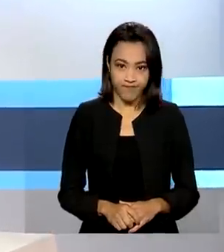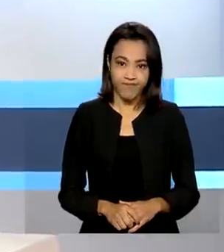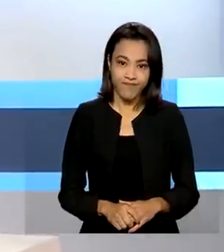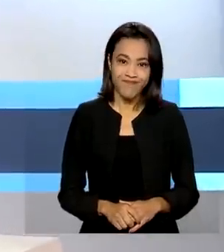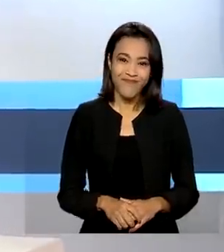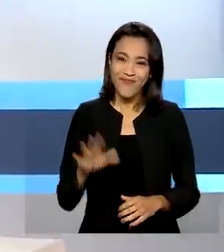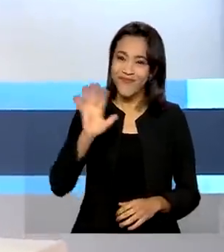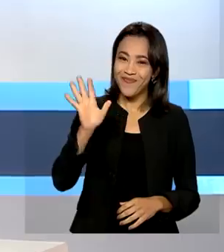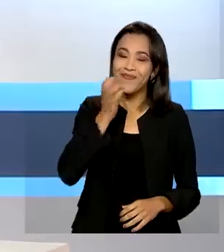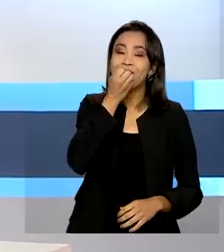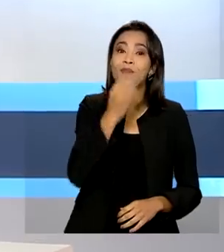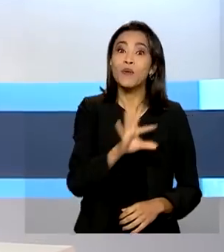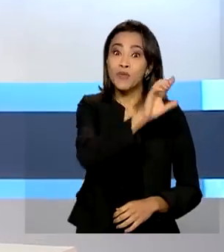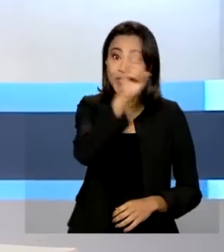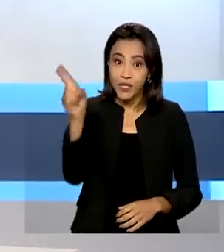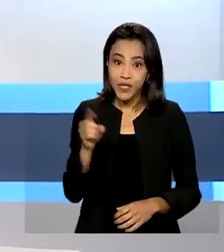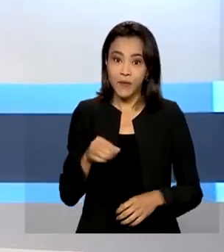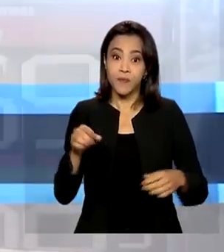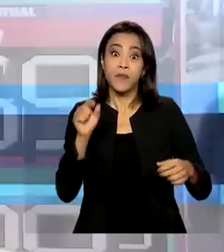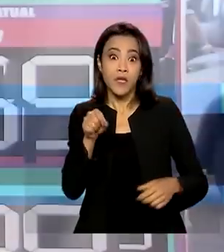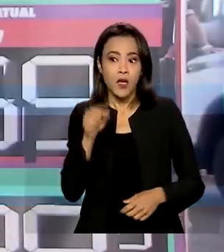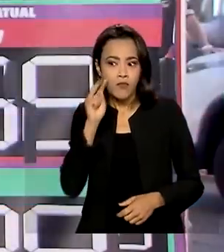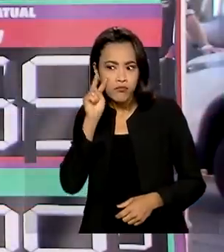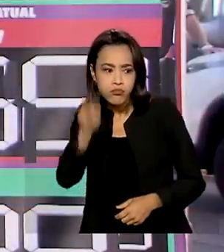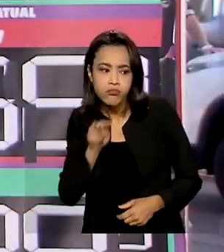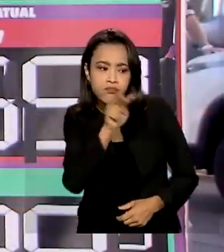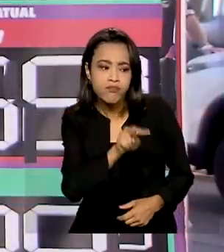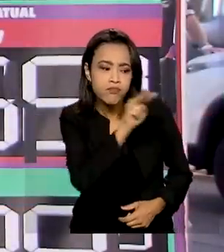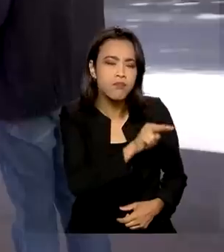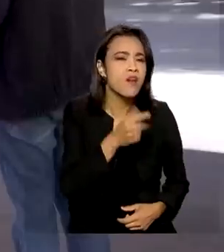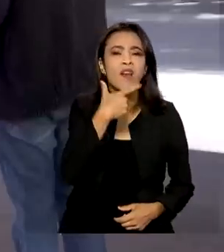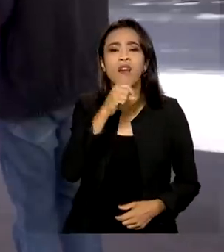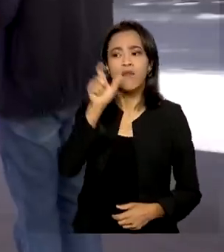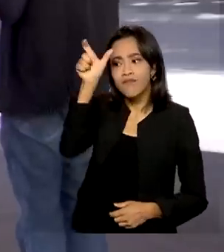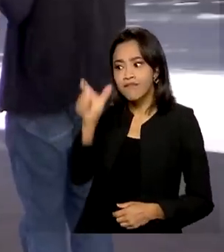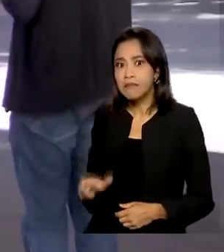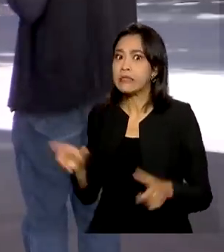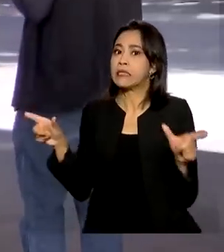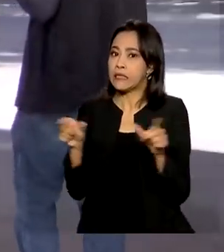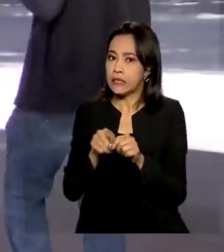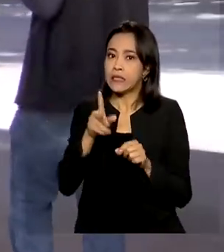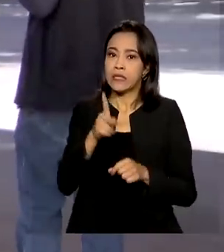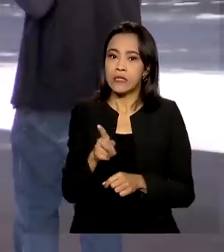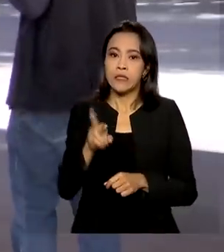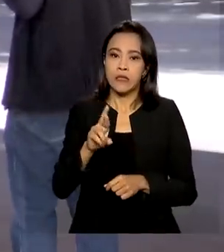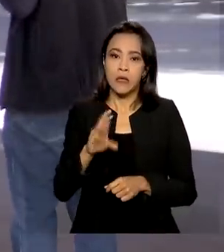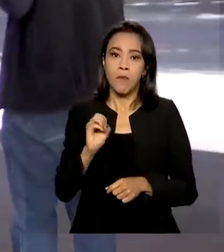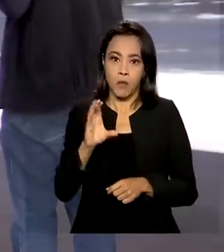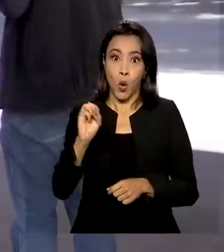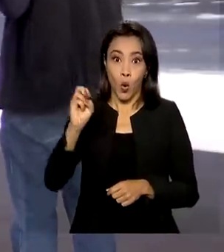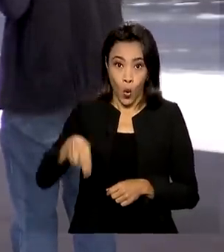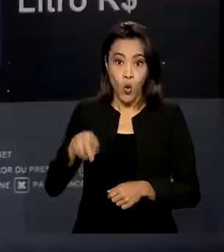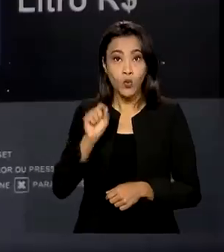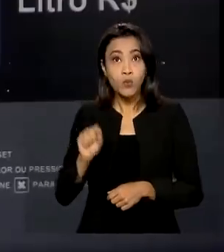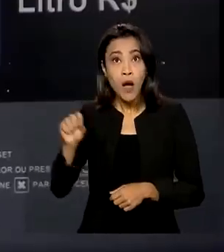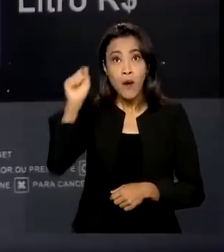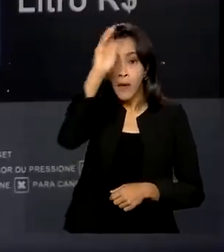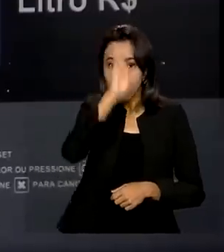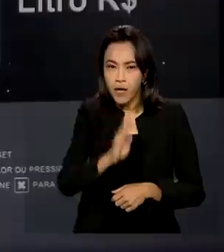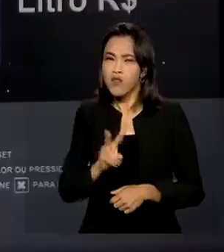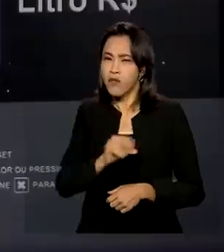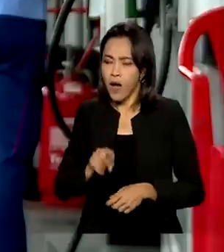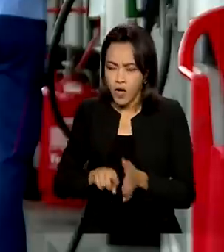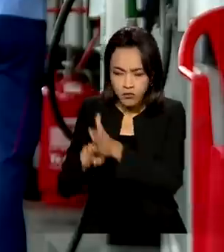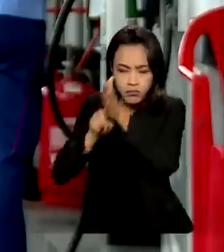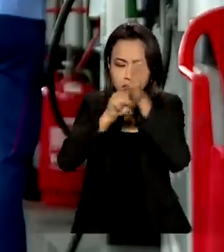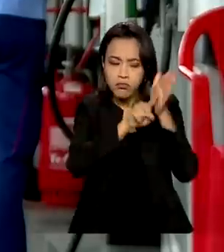Olá, bom dia. De olho nos postos, propôs de todo o país vão fiscalizar redução de preço dos